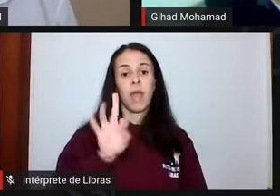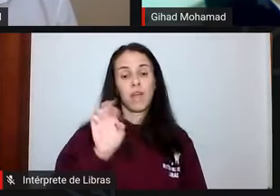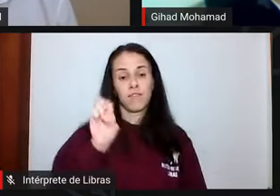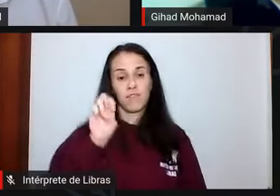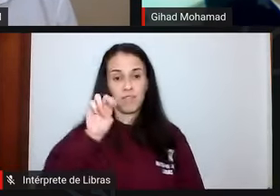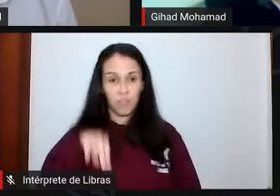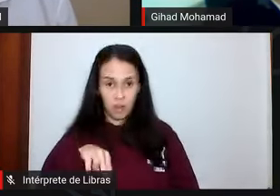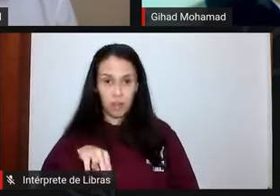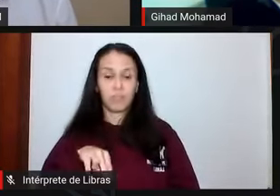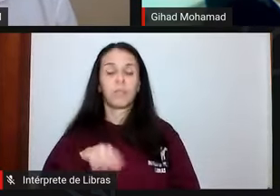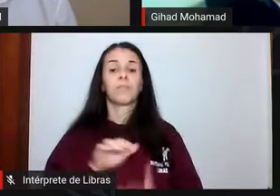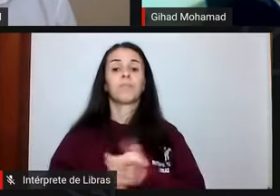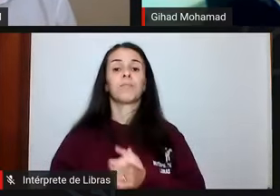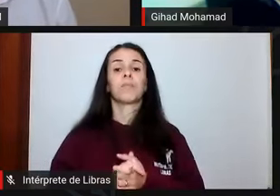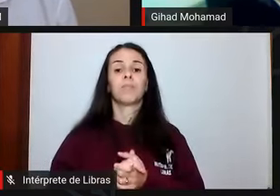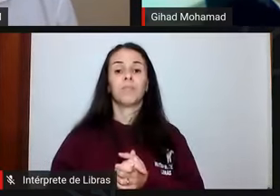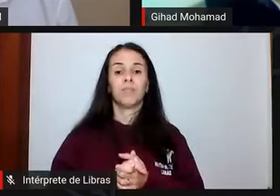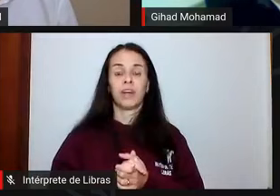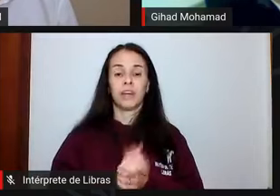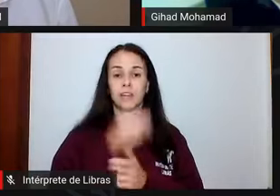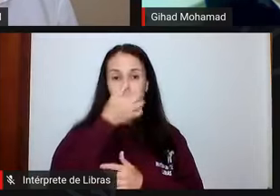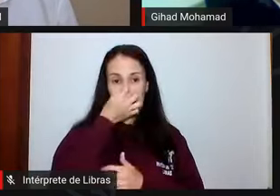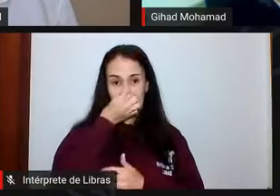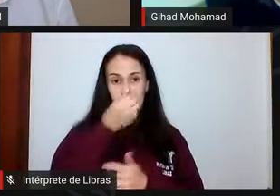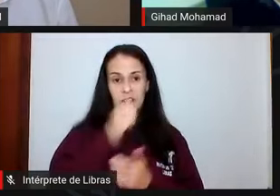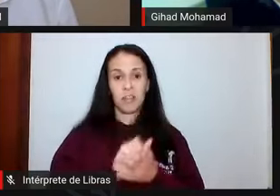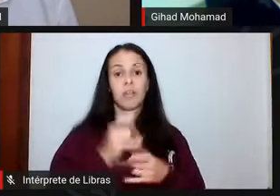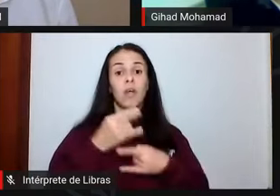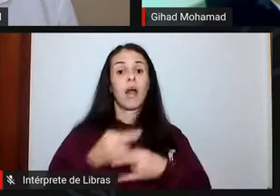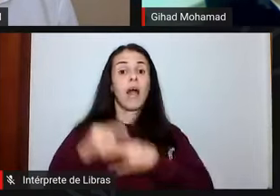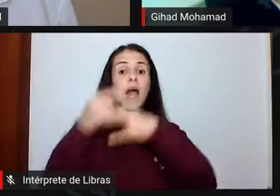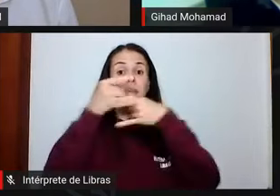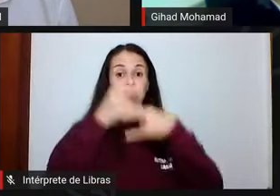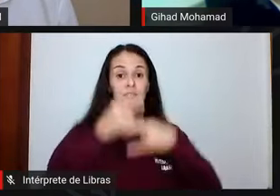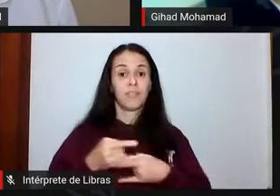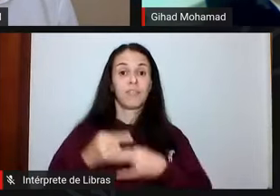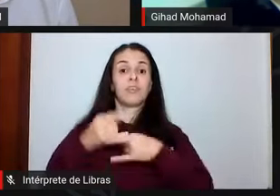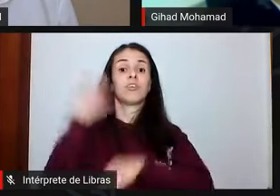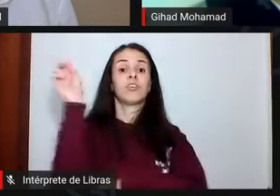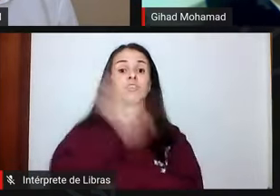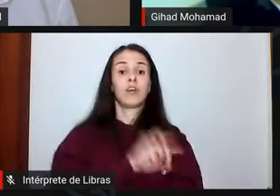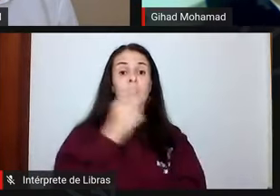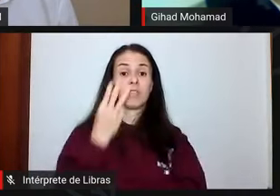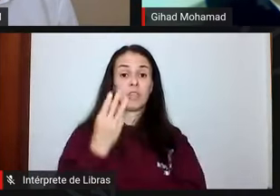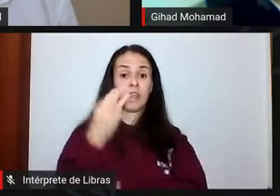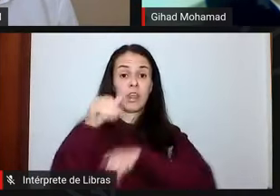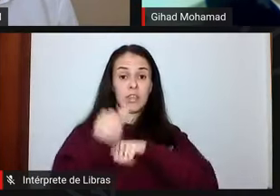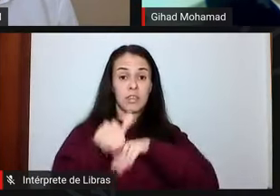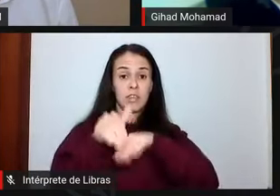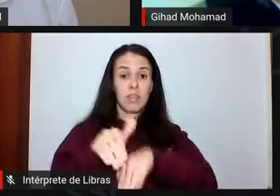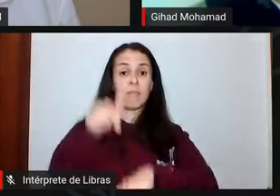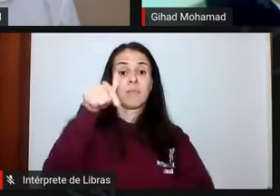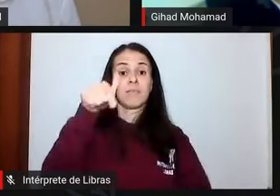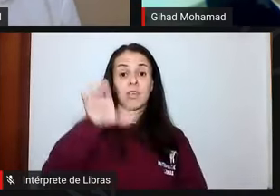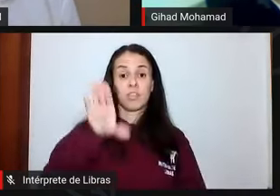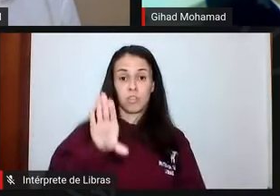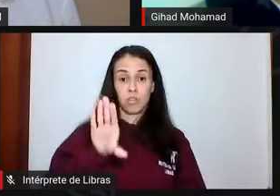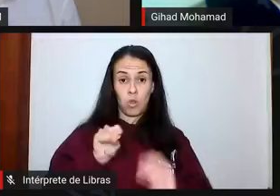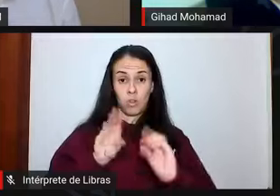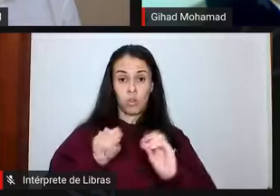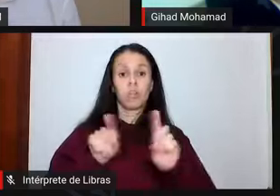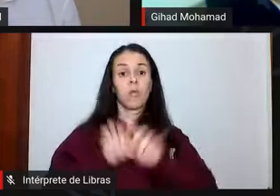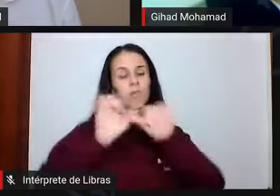Wagner Associados. Essa live chamamos todos para participar no dia 13 de setembro às 19 horas, também vai ser